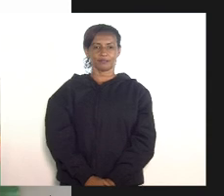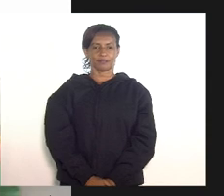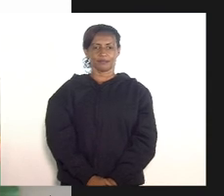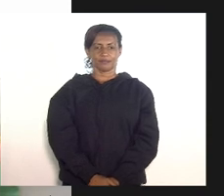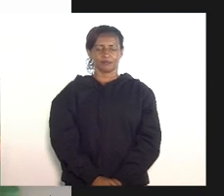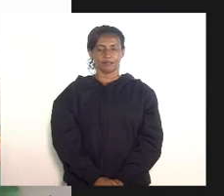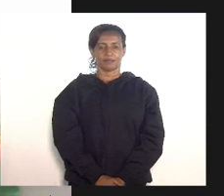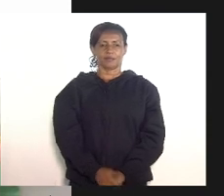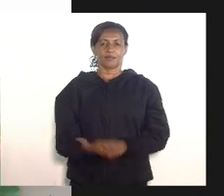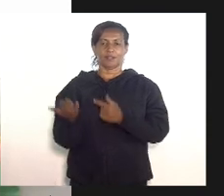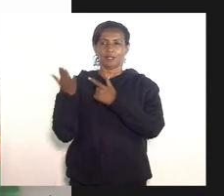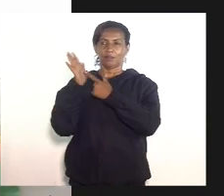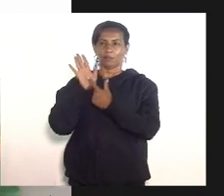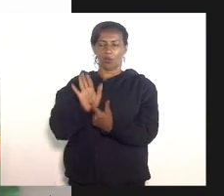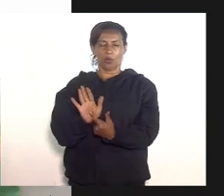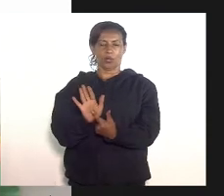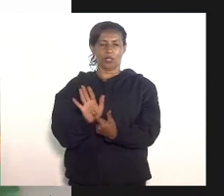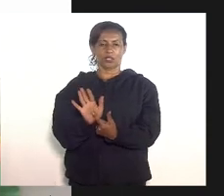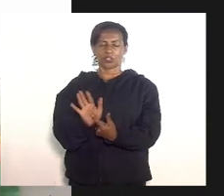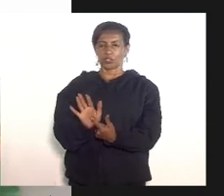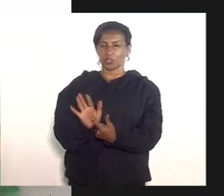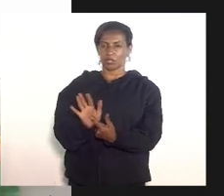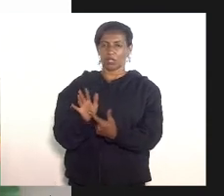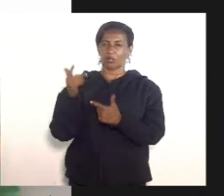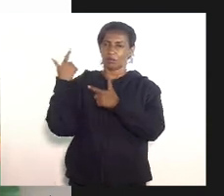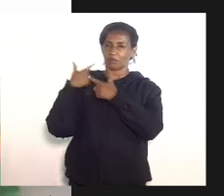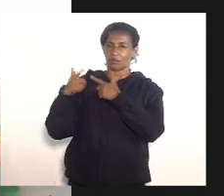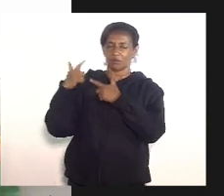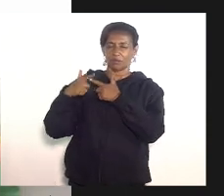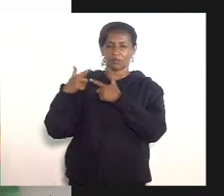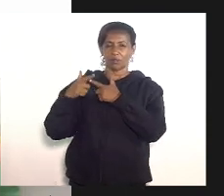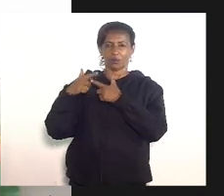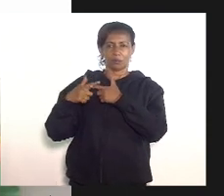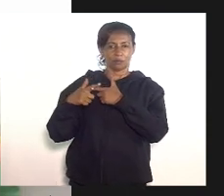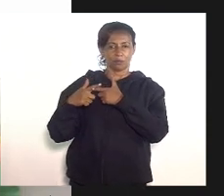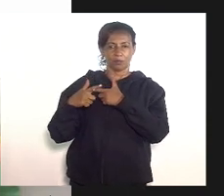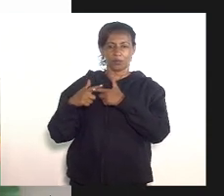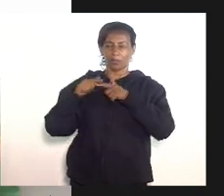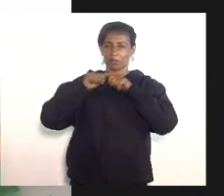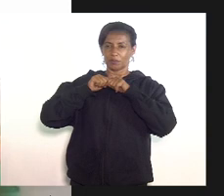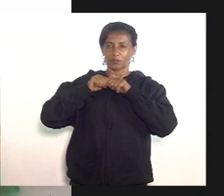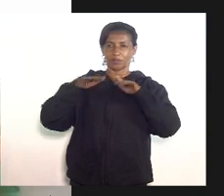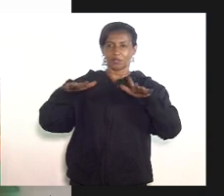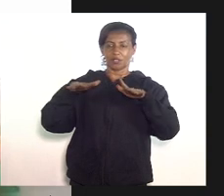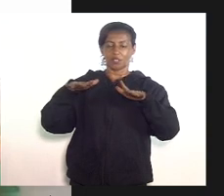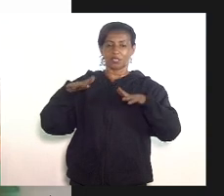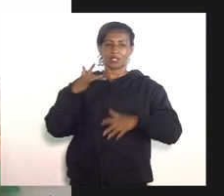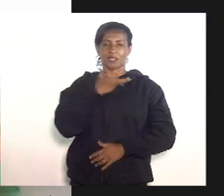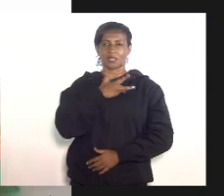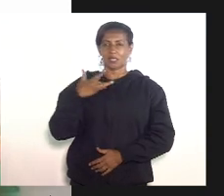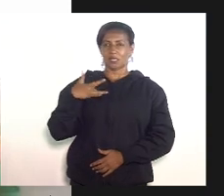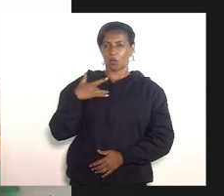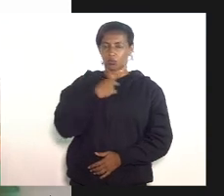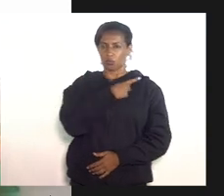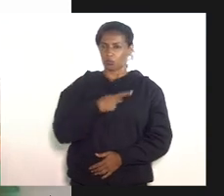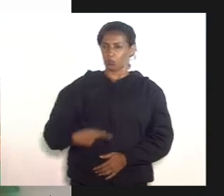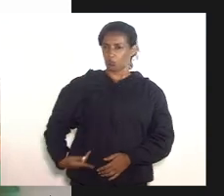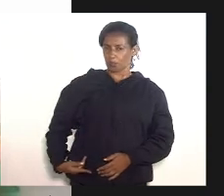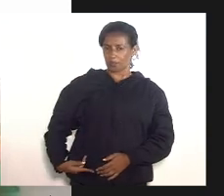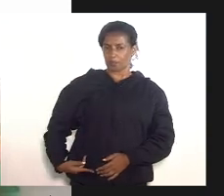revelam uma situação alarmante e de colapso na saúde pública de colapso na